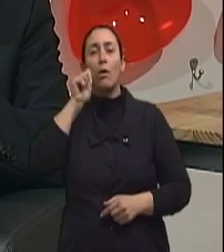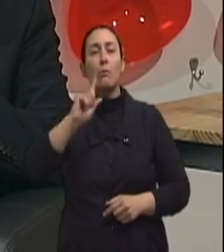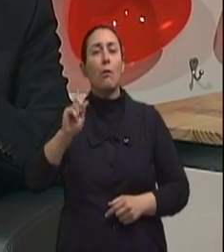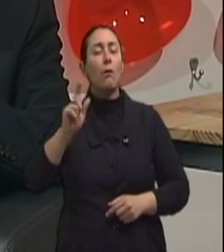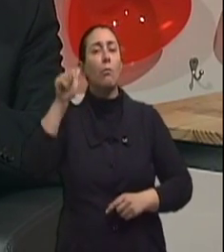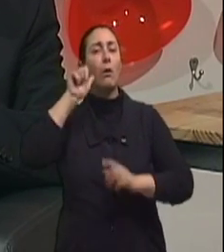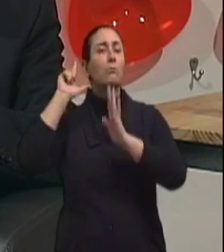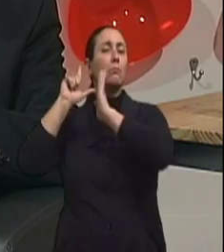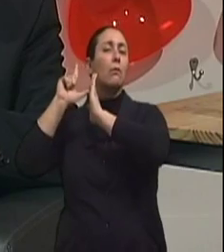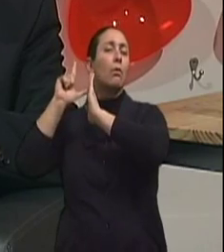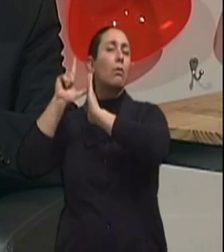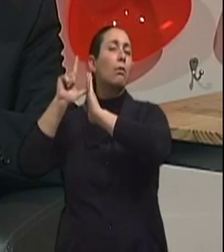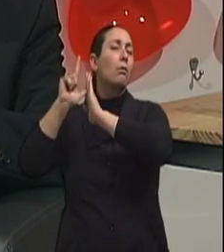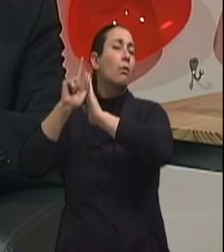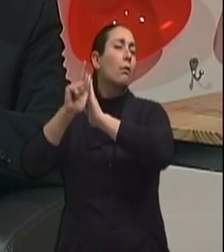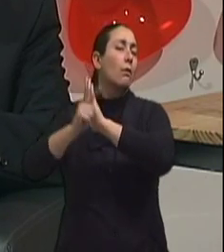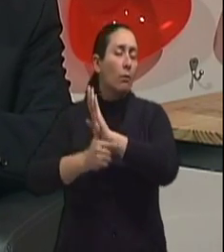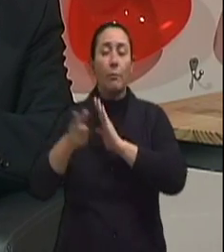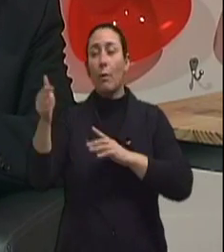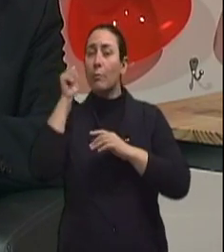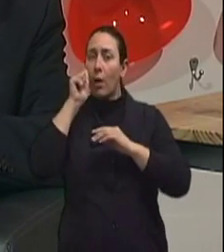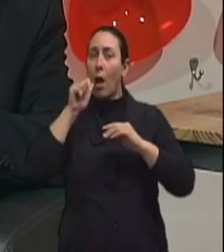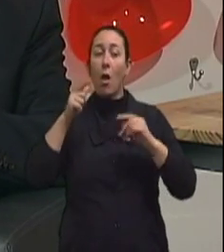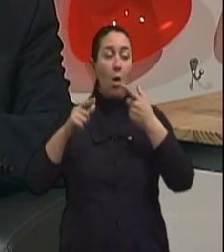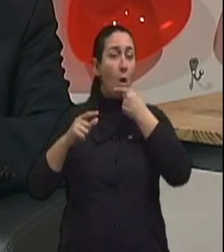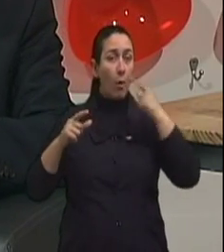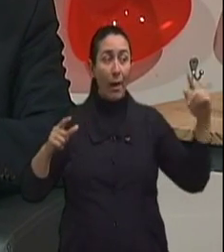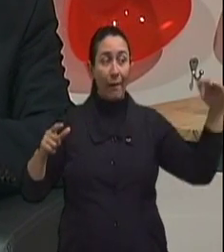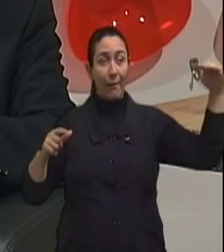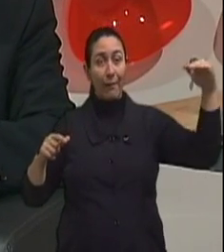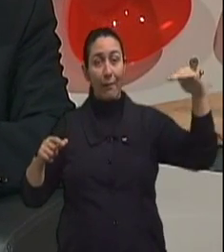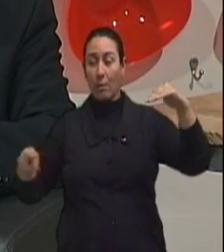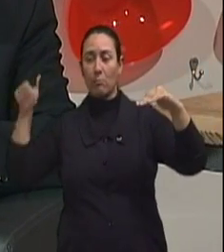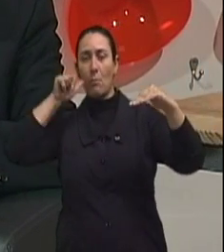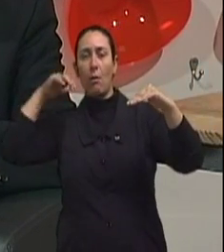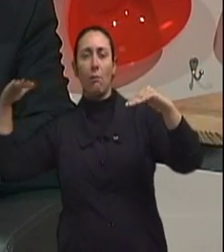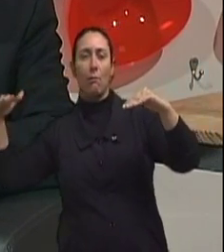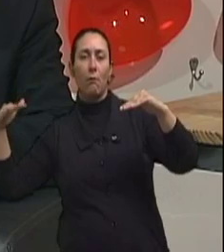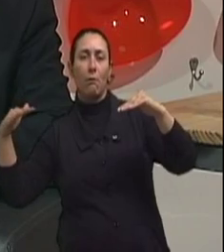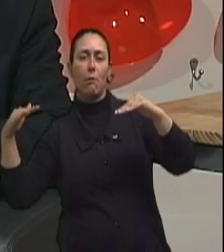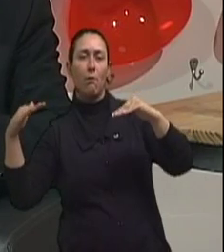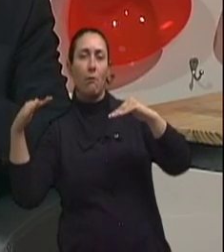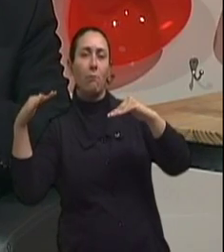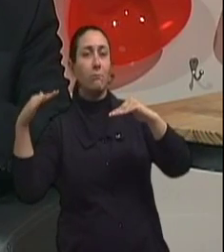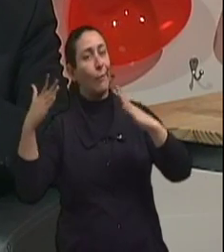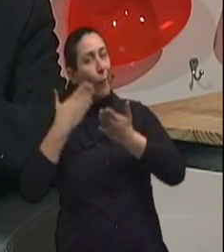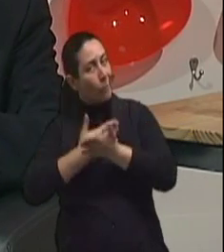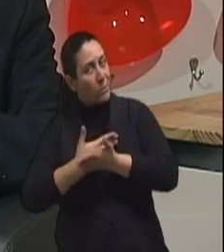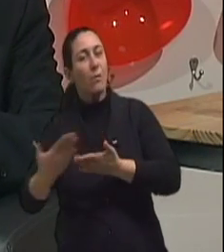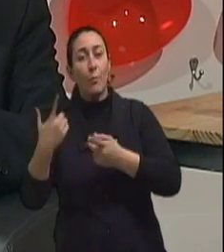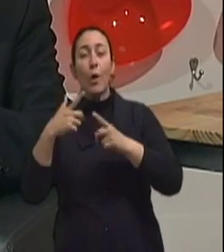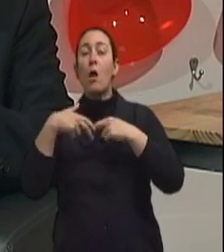tardiamente. Então, elas ainda não chegaram nesse pico e ainda não começou a diminuir a incidência em câncer de pulmão em mulheres, por exemplo,